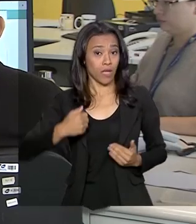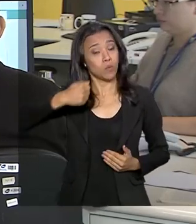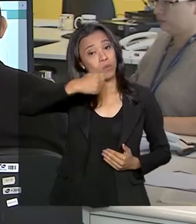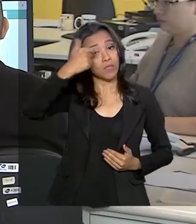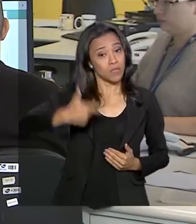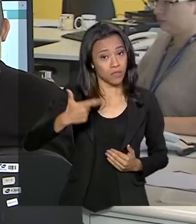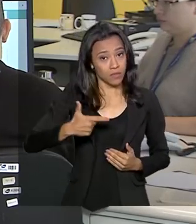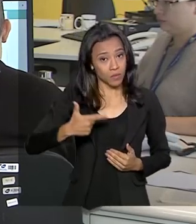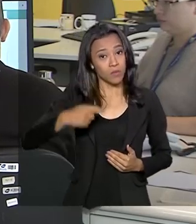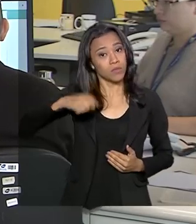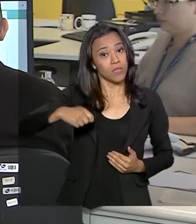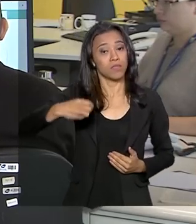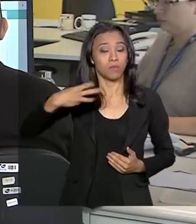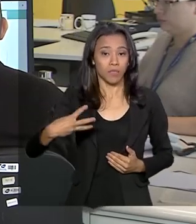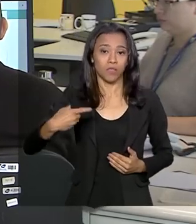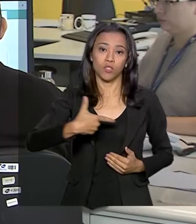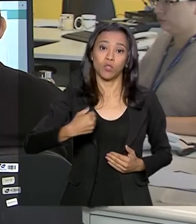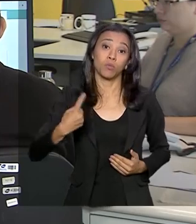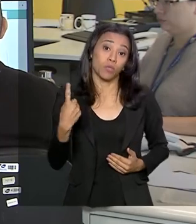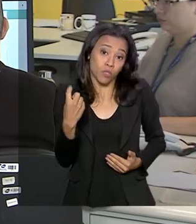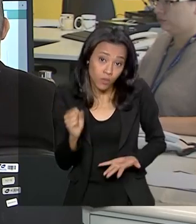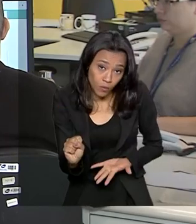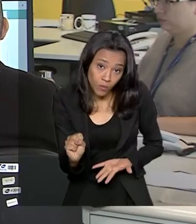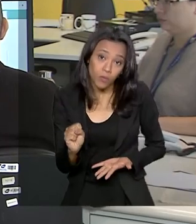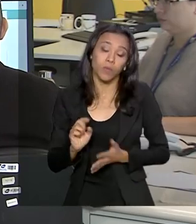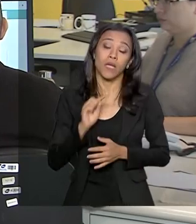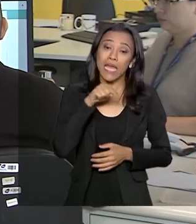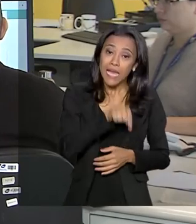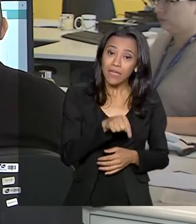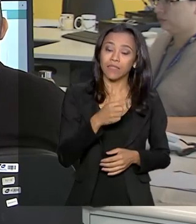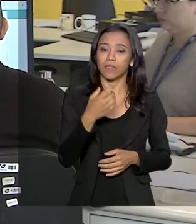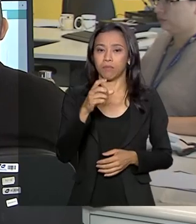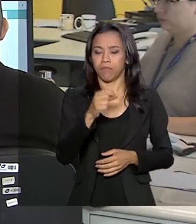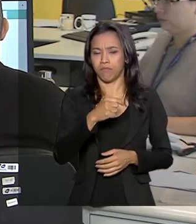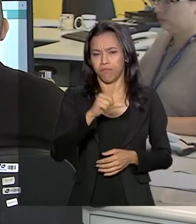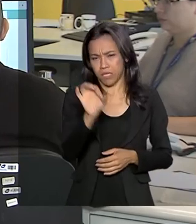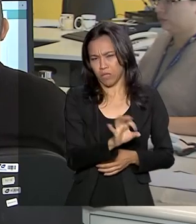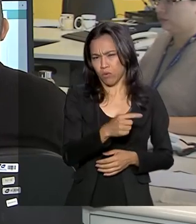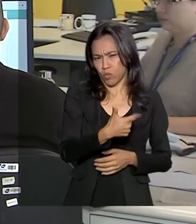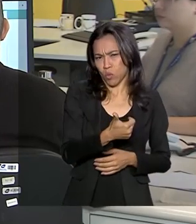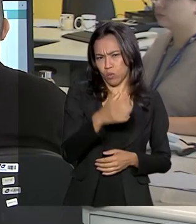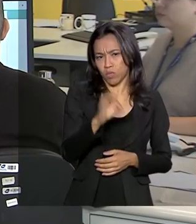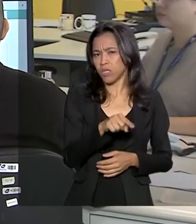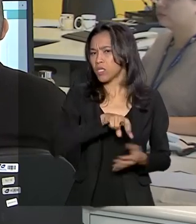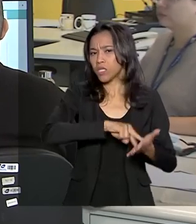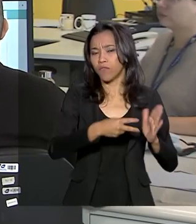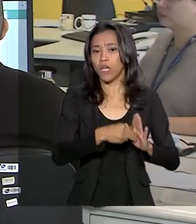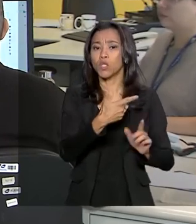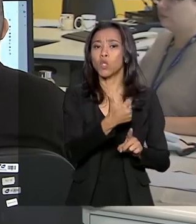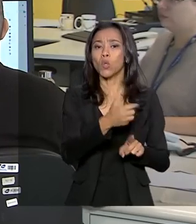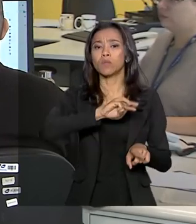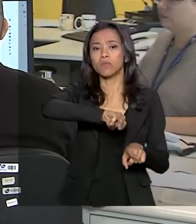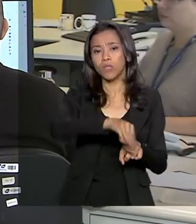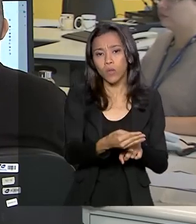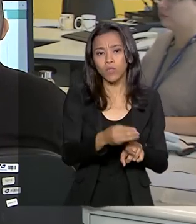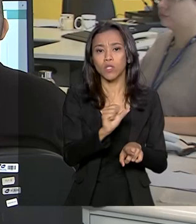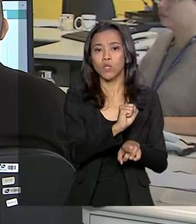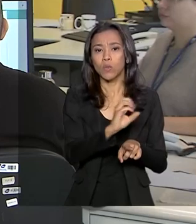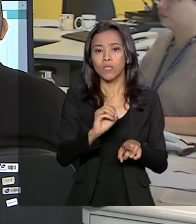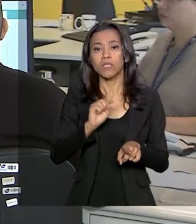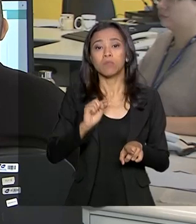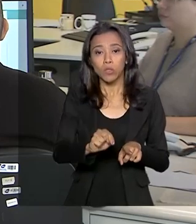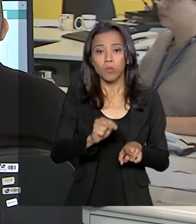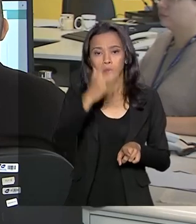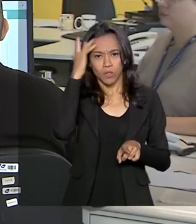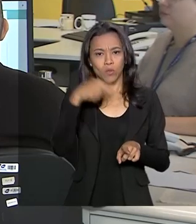trimestre de 2018. Esse percentual de 12% significa que 12,8 milhões de pessoas estavam